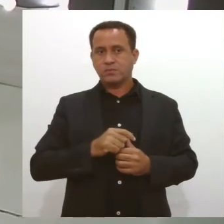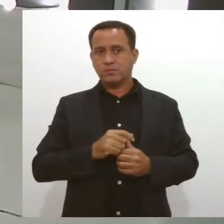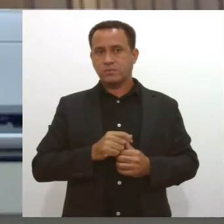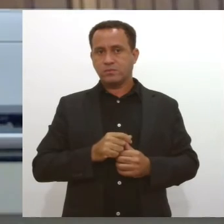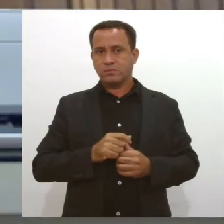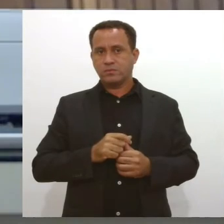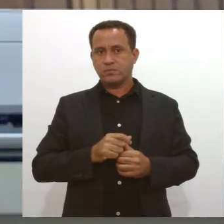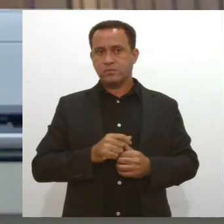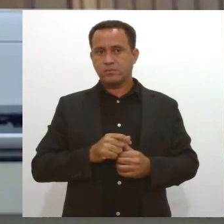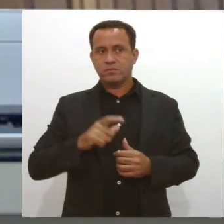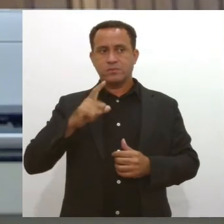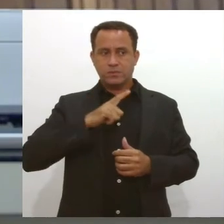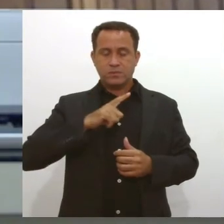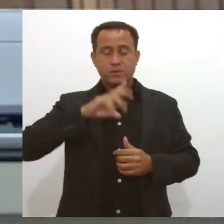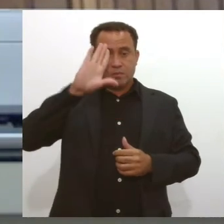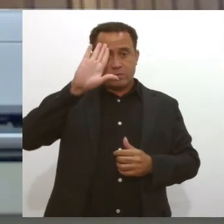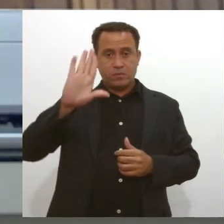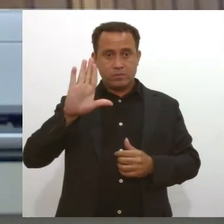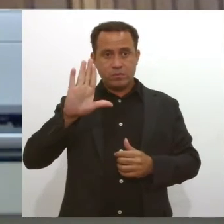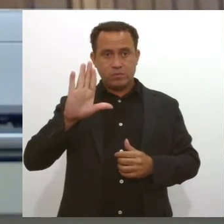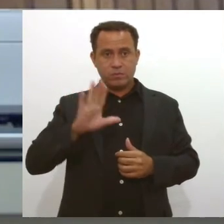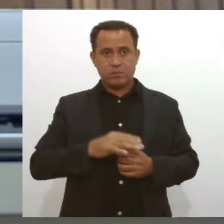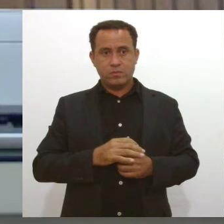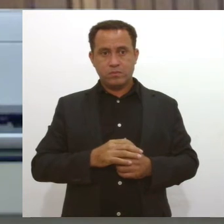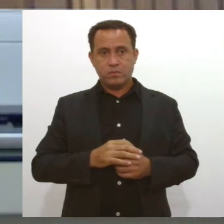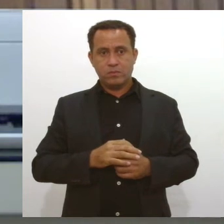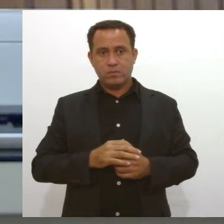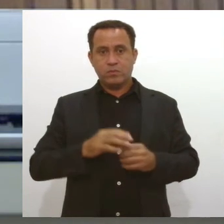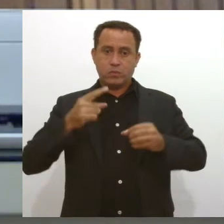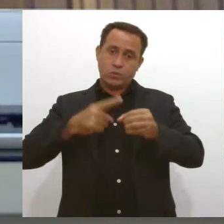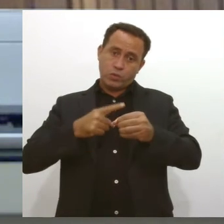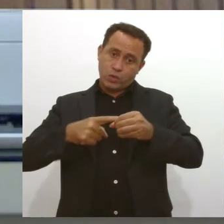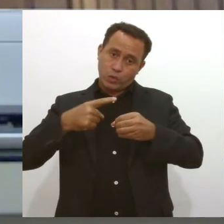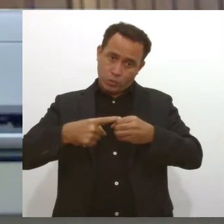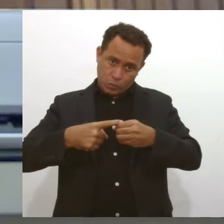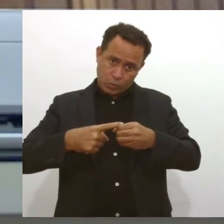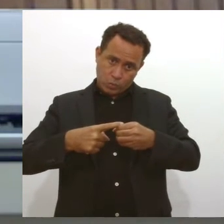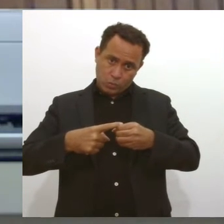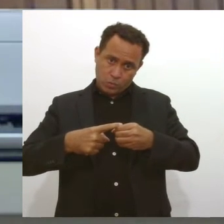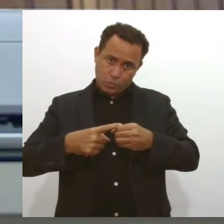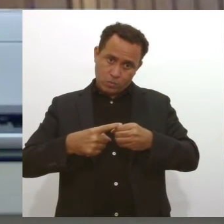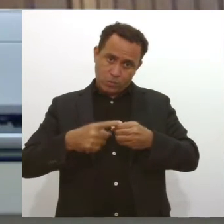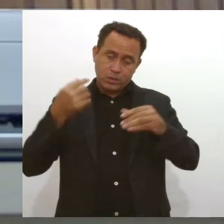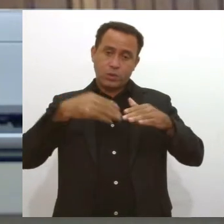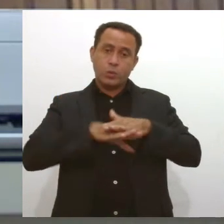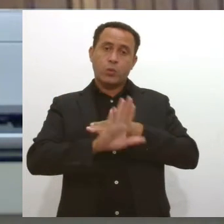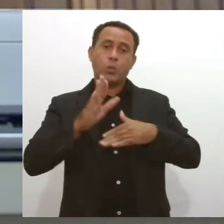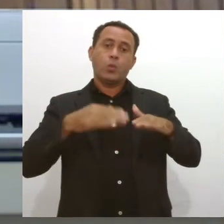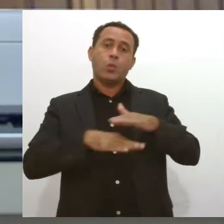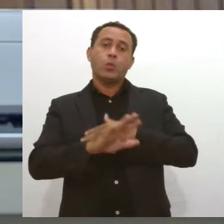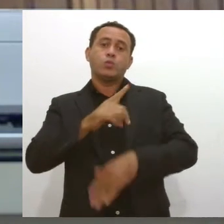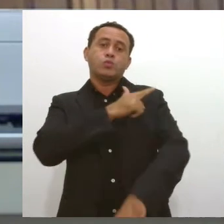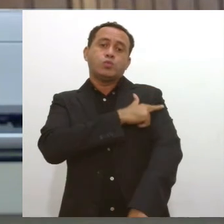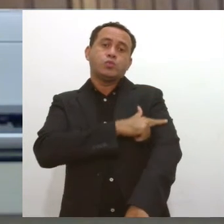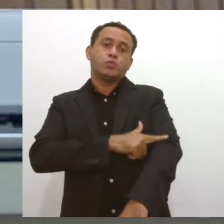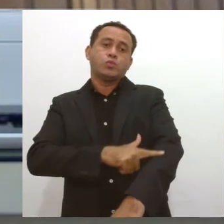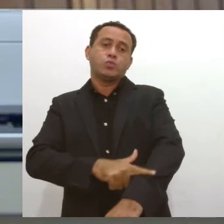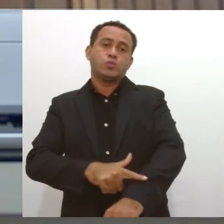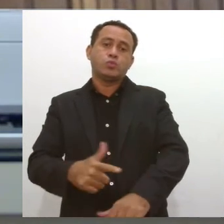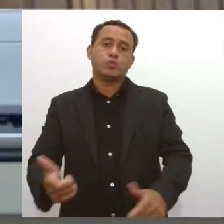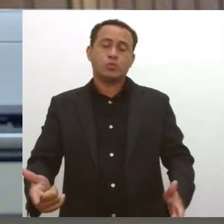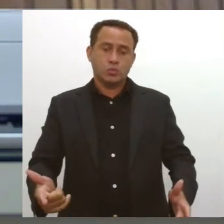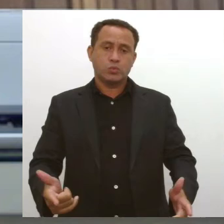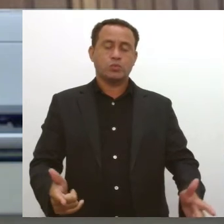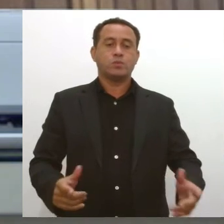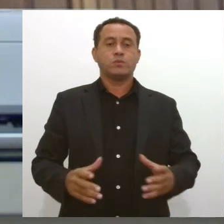principalmente, na população do interior, né, que tem um hábito, um dos hábitos nocivos que existem,